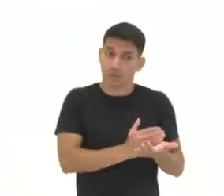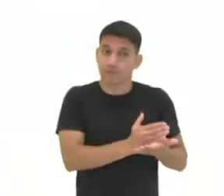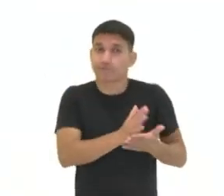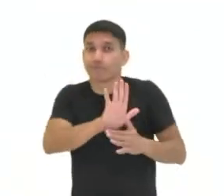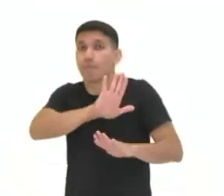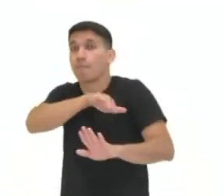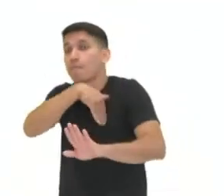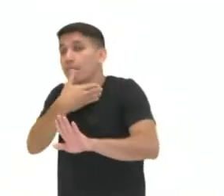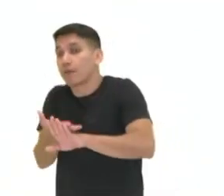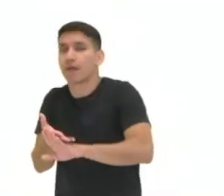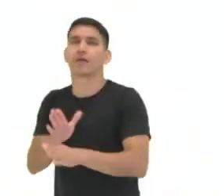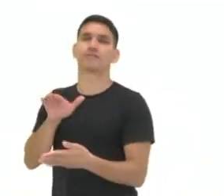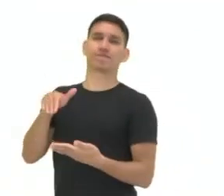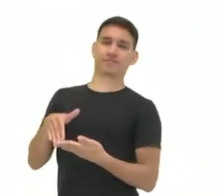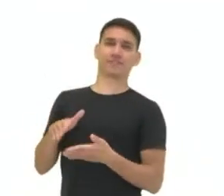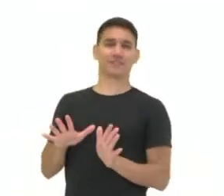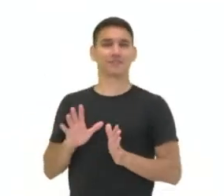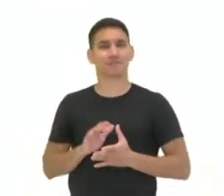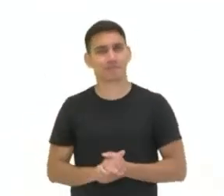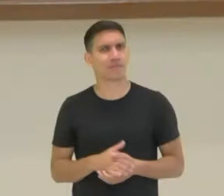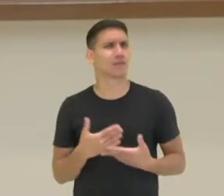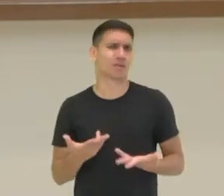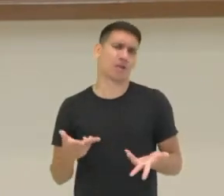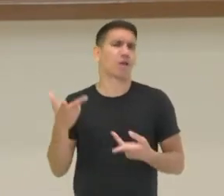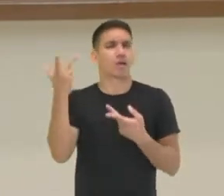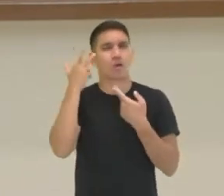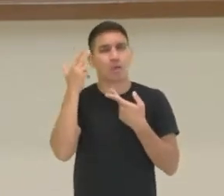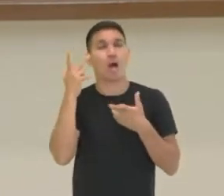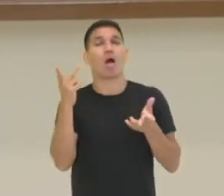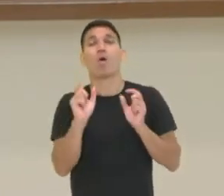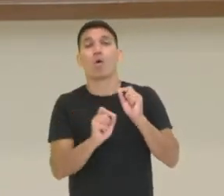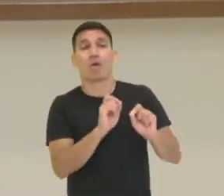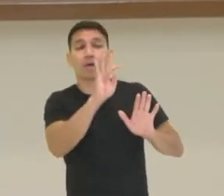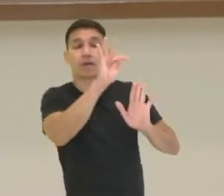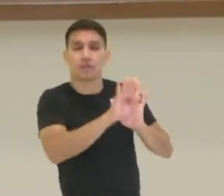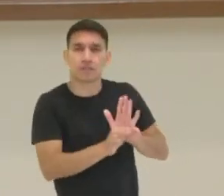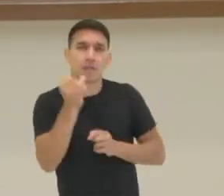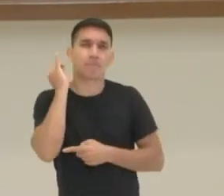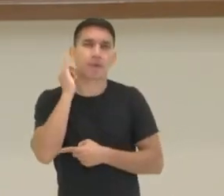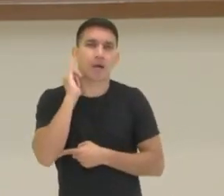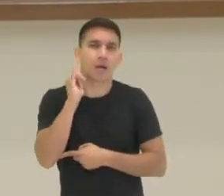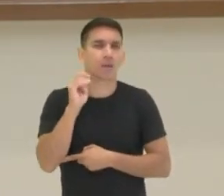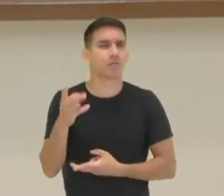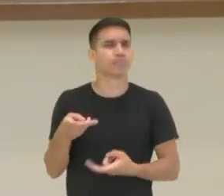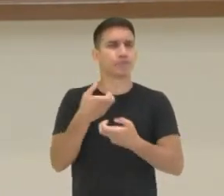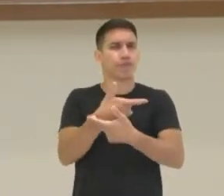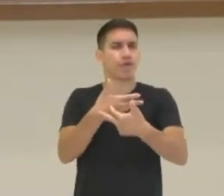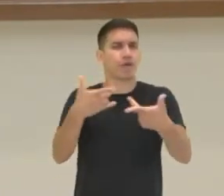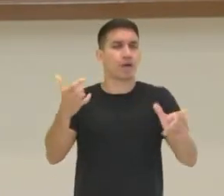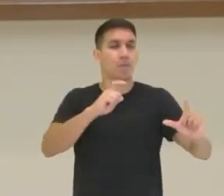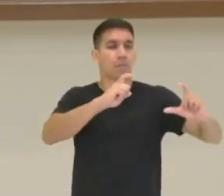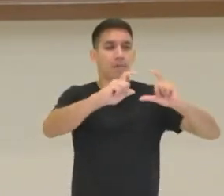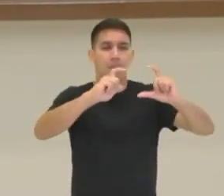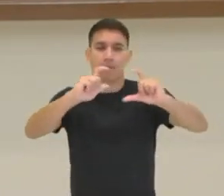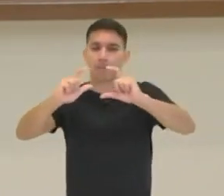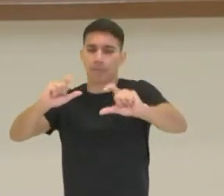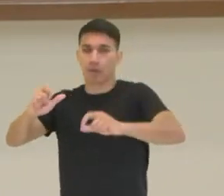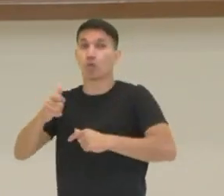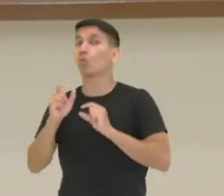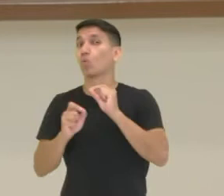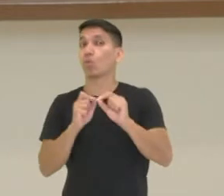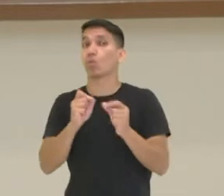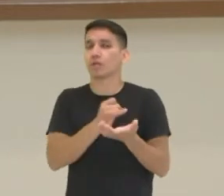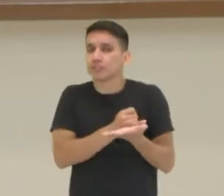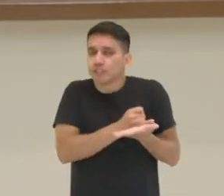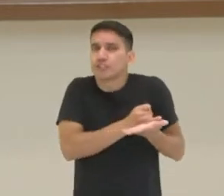meio e fim. Então, como um bom texto narrativo, muitas tirinhas também vão trazer ali uma introdução